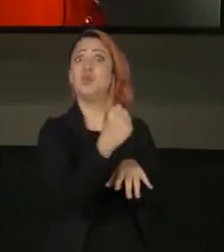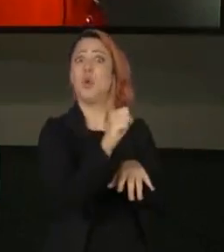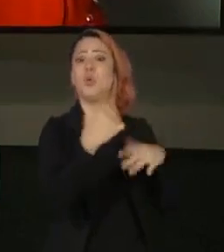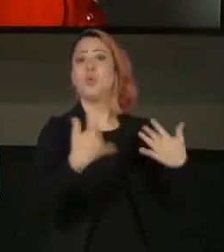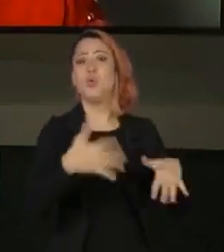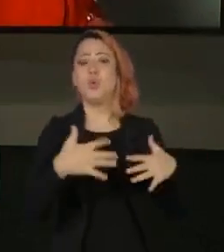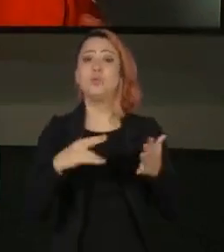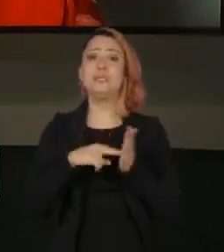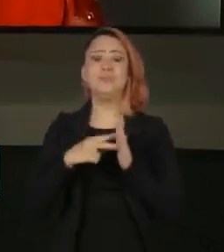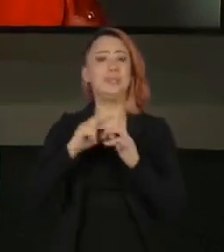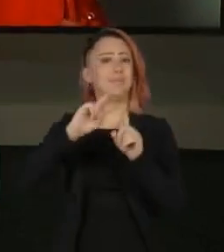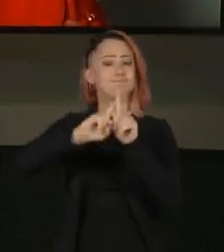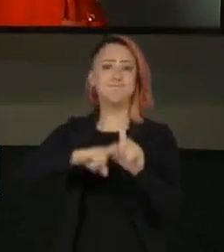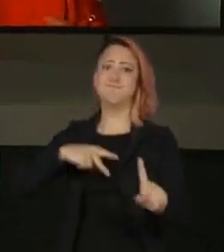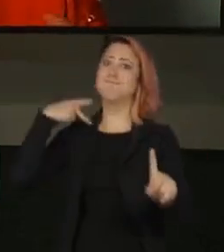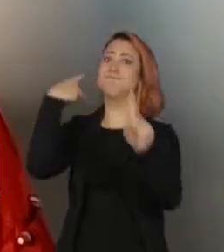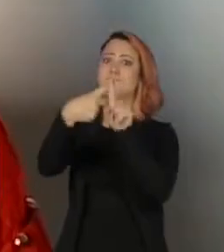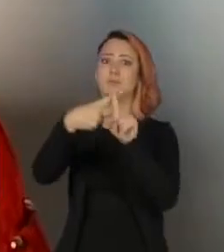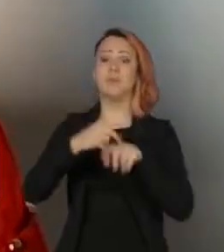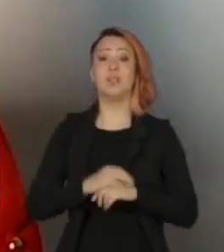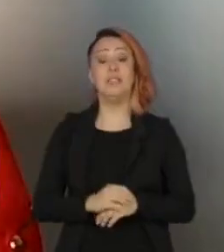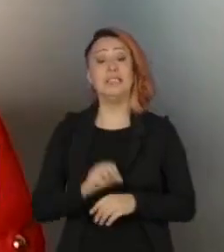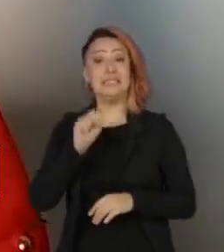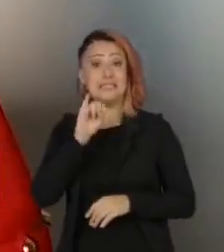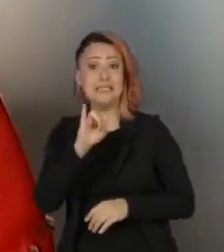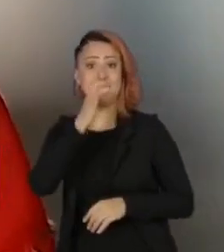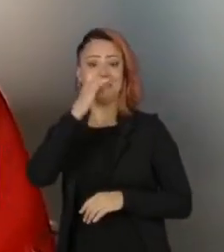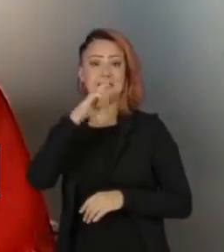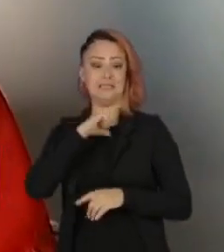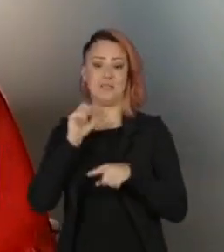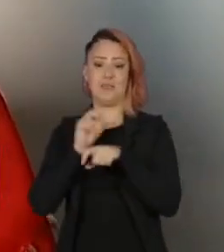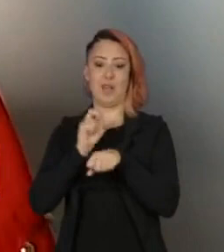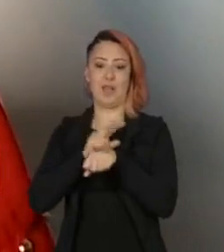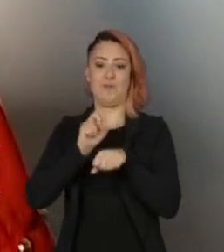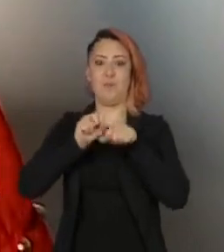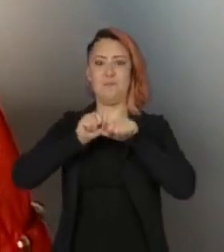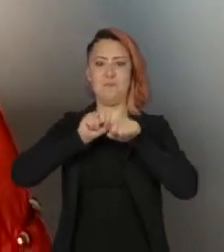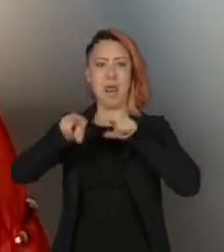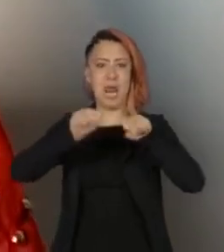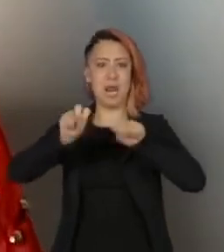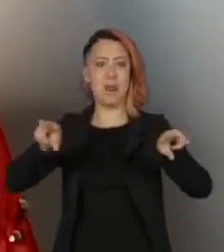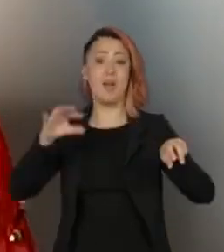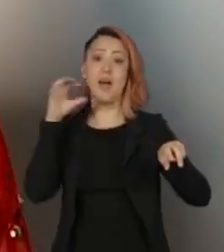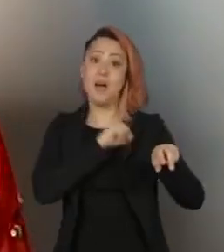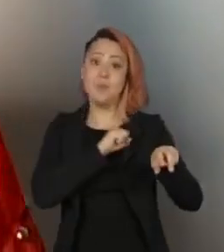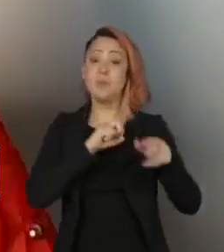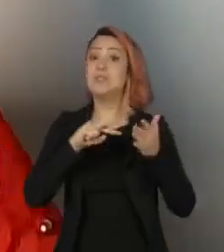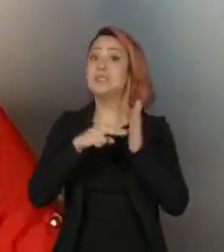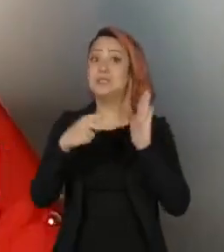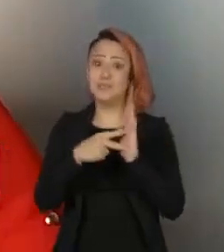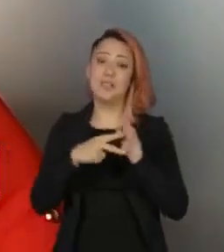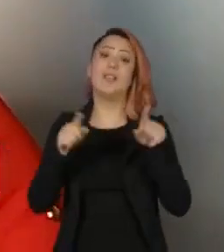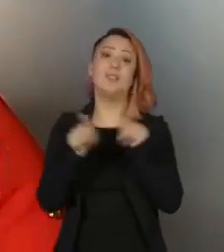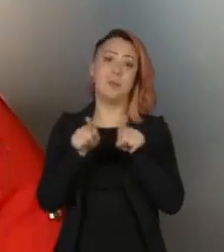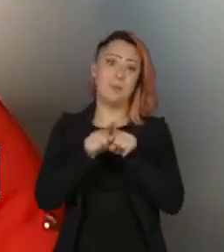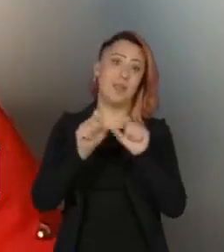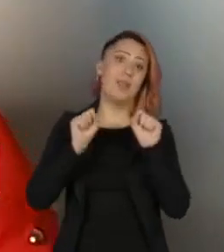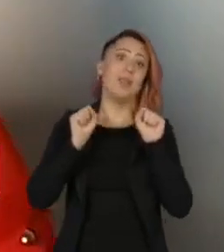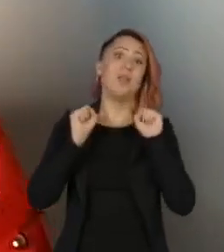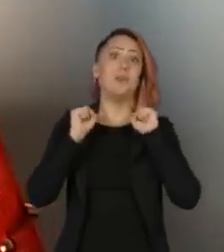E quando eu tenho uma variante que se transmite muito, ela corre o risco de também